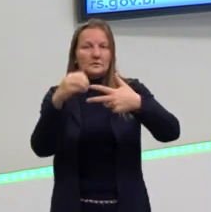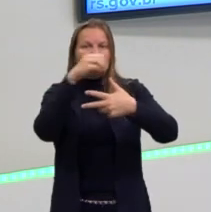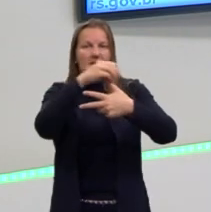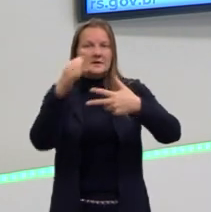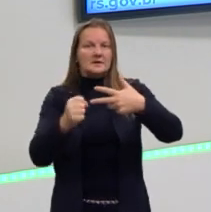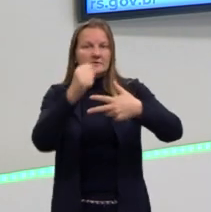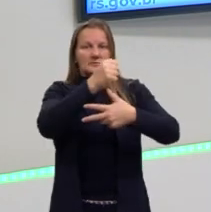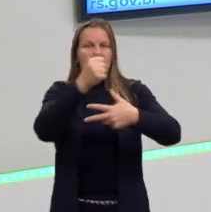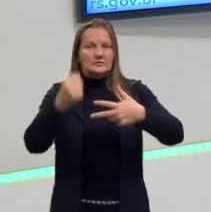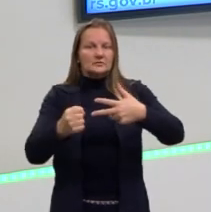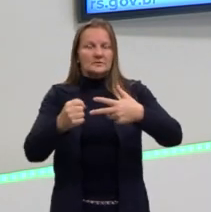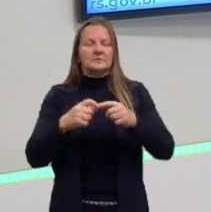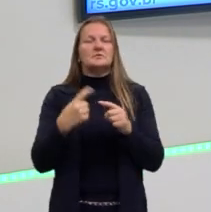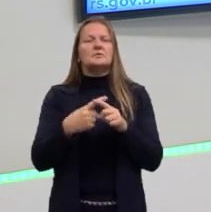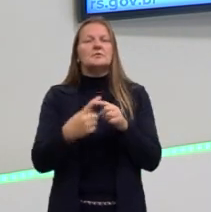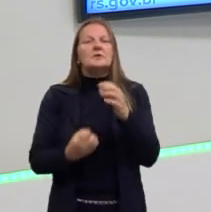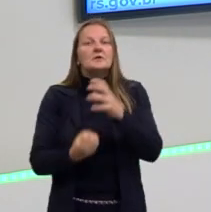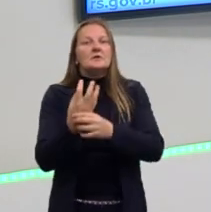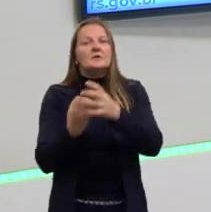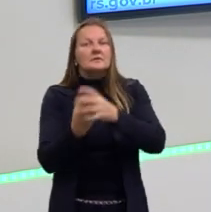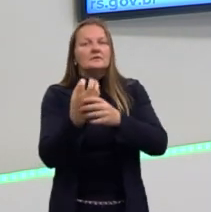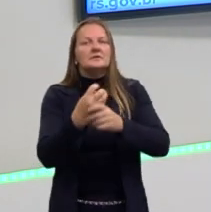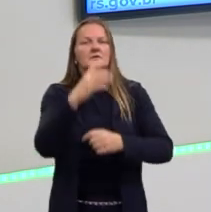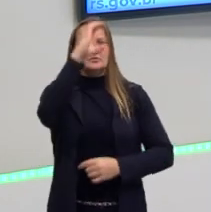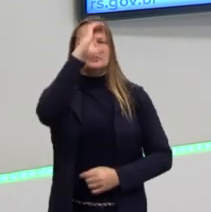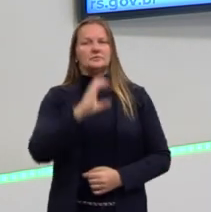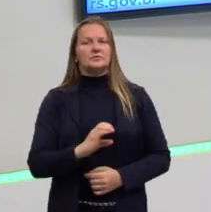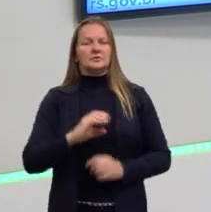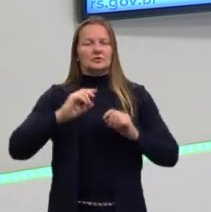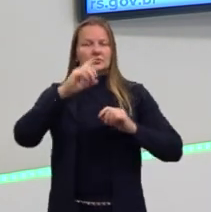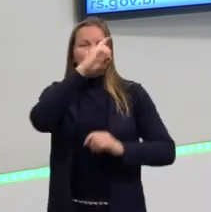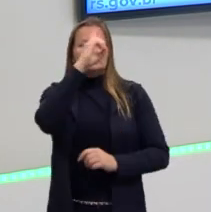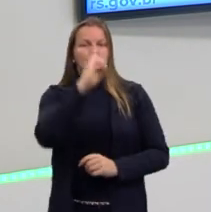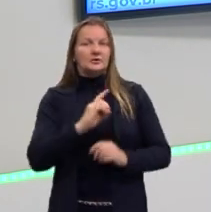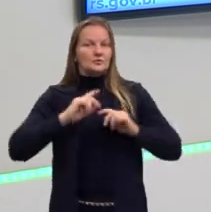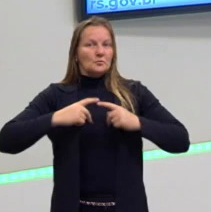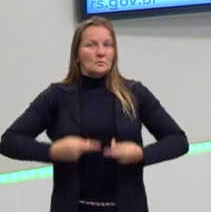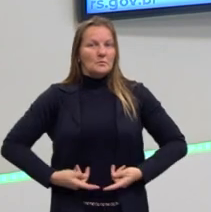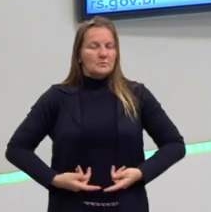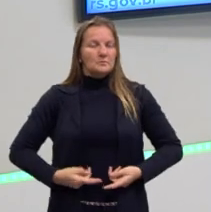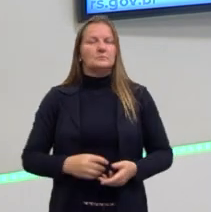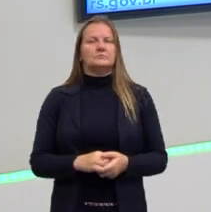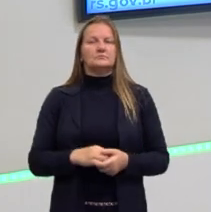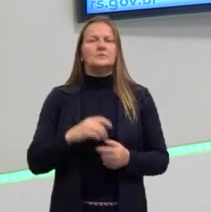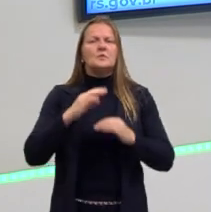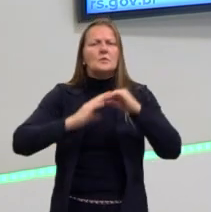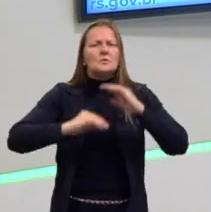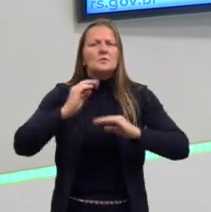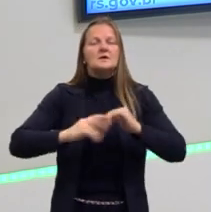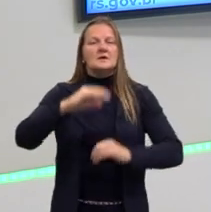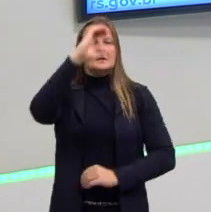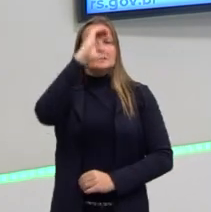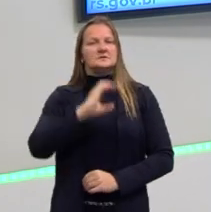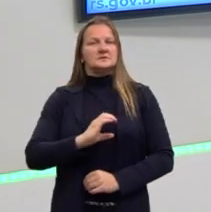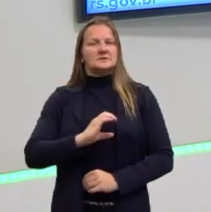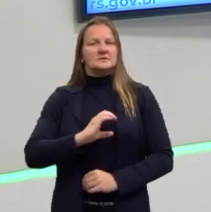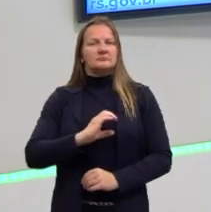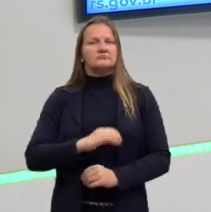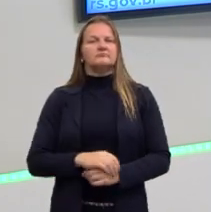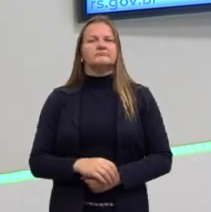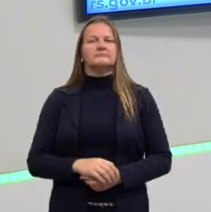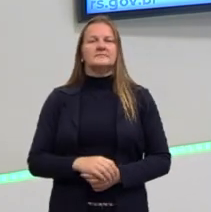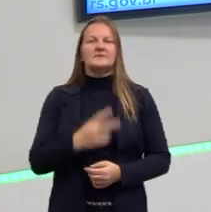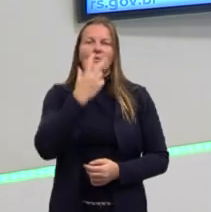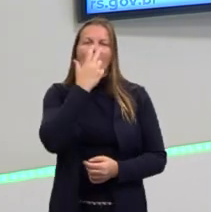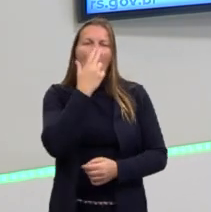aí, com esses direitos que os cidadãos vão passar a ter, os direitos humanos e os direitos civis. E aí o exercício da cidadania, que é